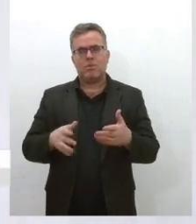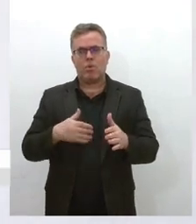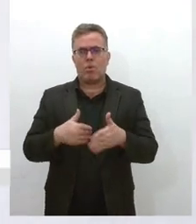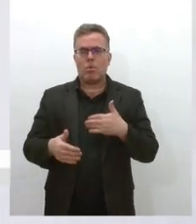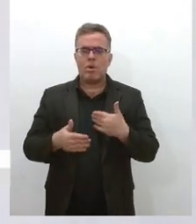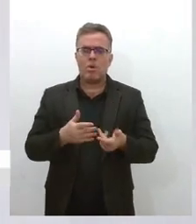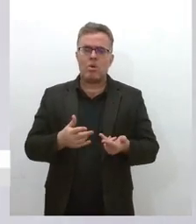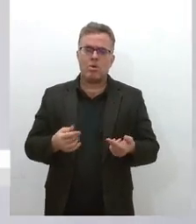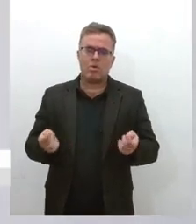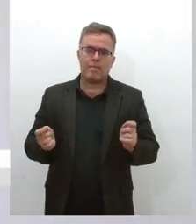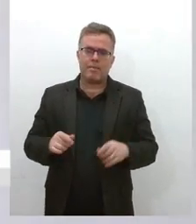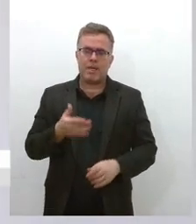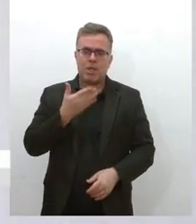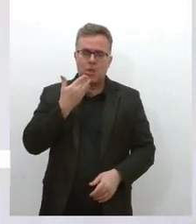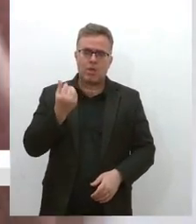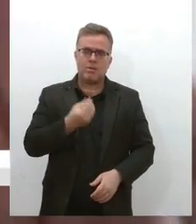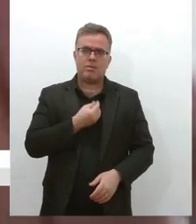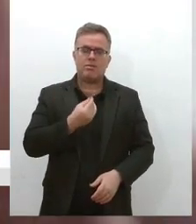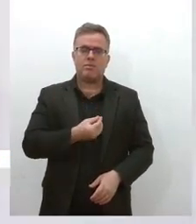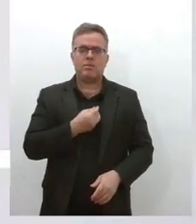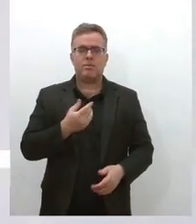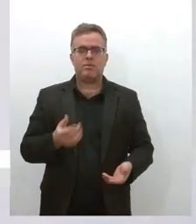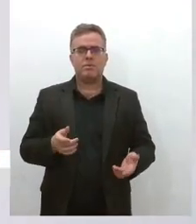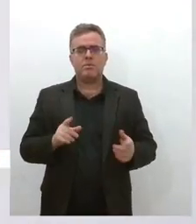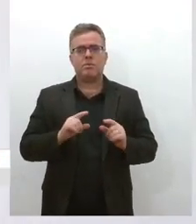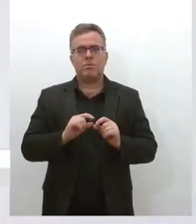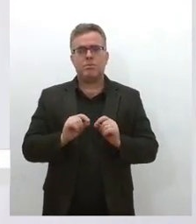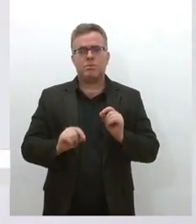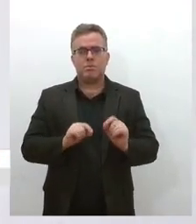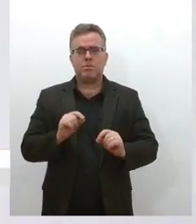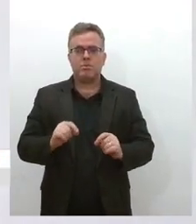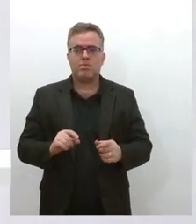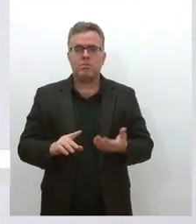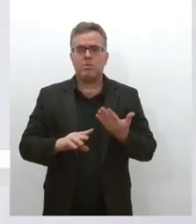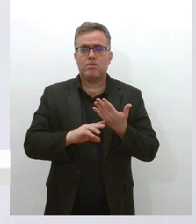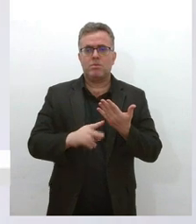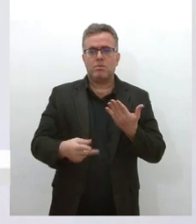melhoria, né, de desprecarização dessas relações?